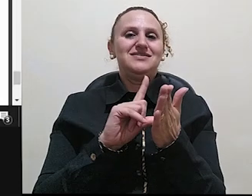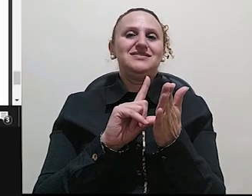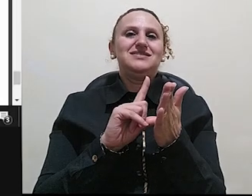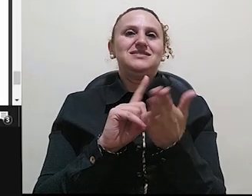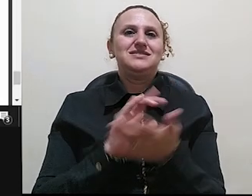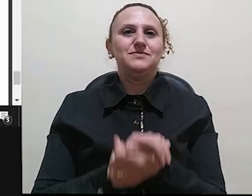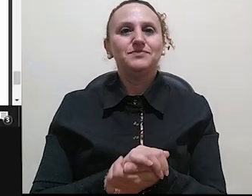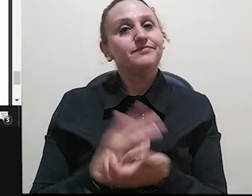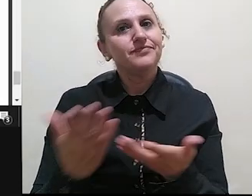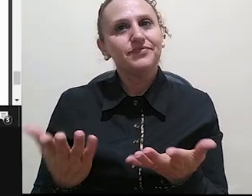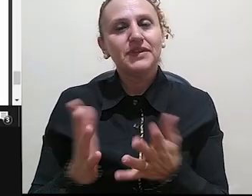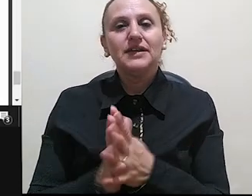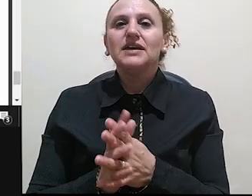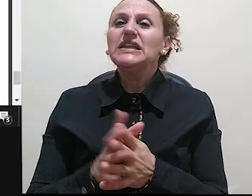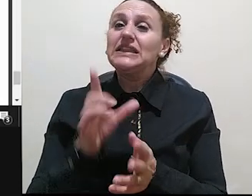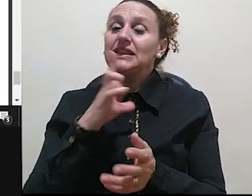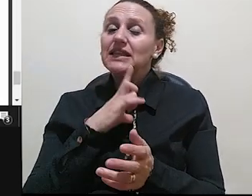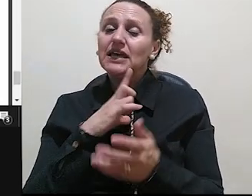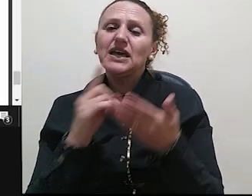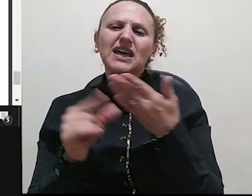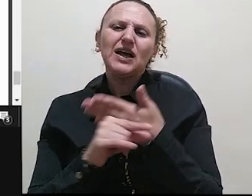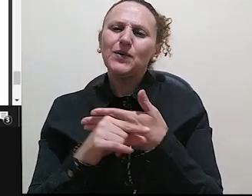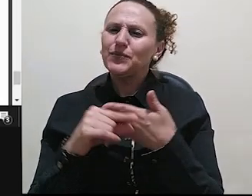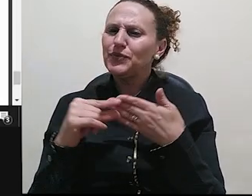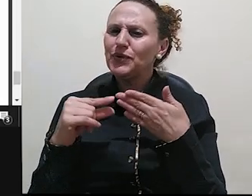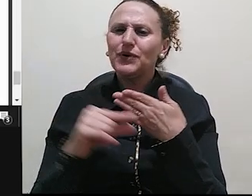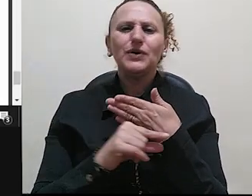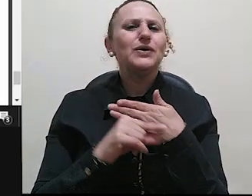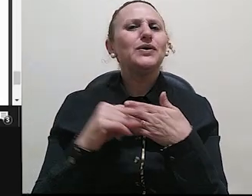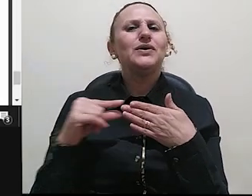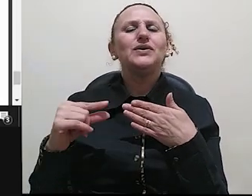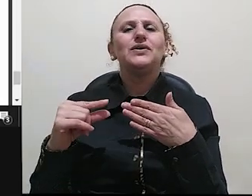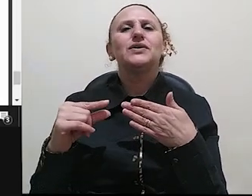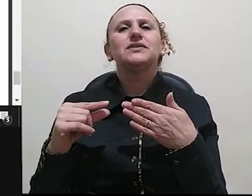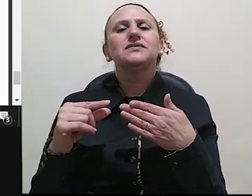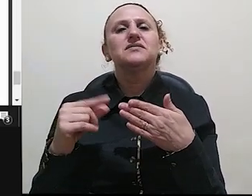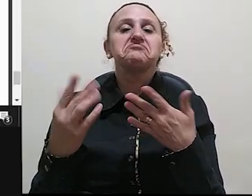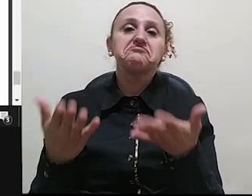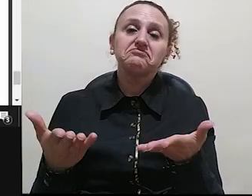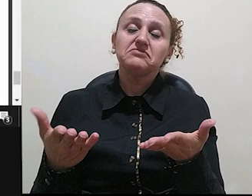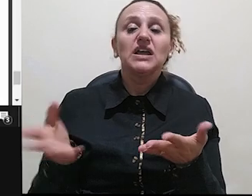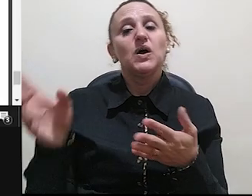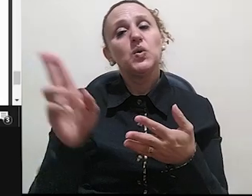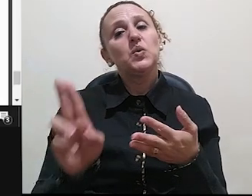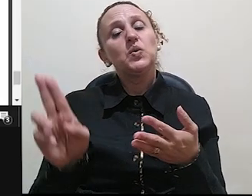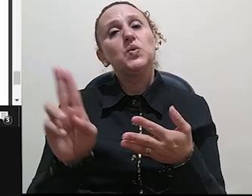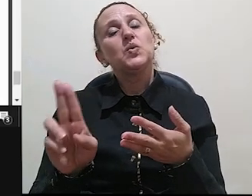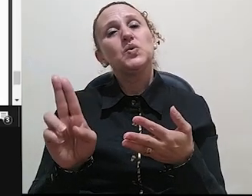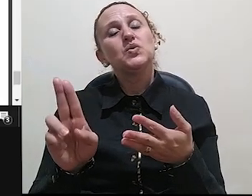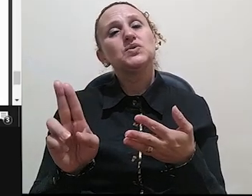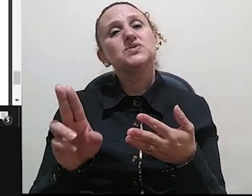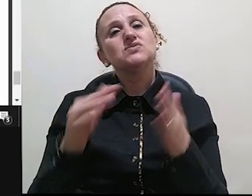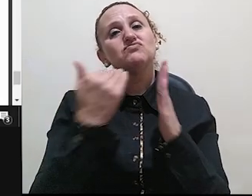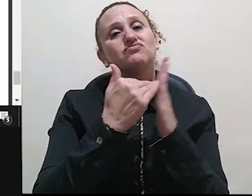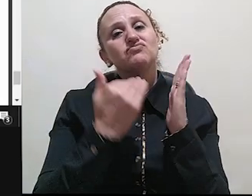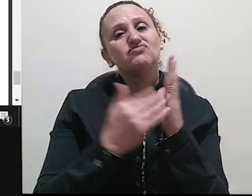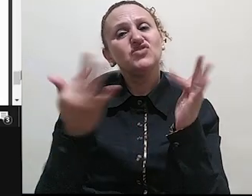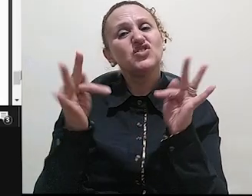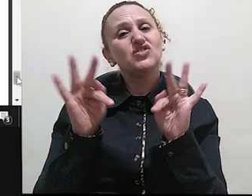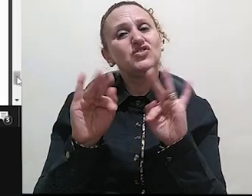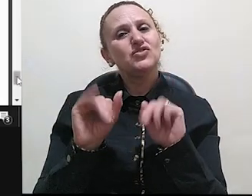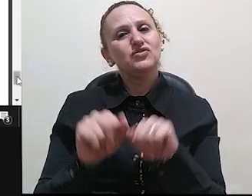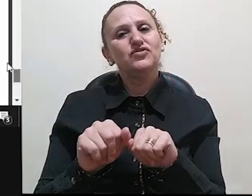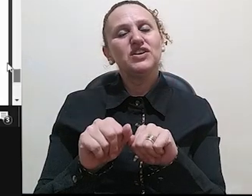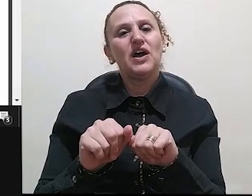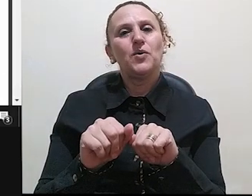parte, e alguns autores de praxe, né, preferem utilizar essa referência aqui do texto